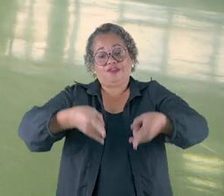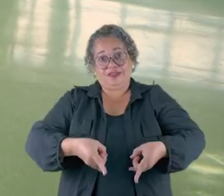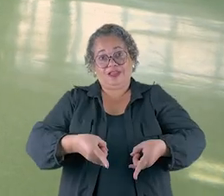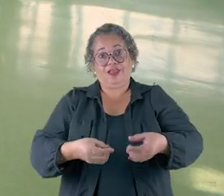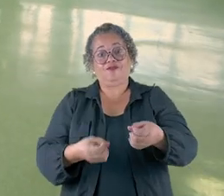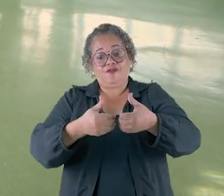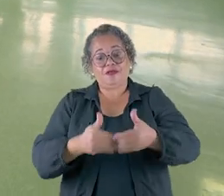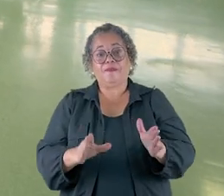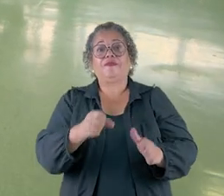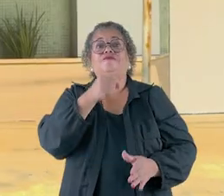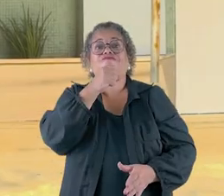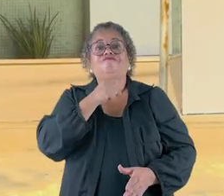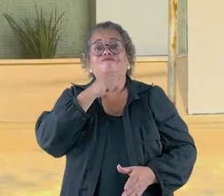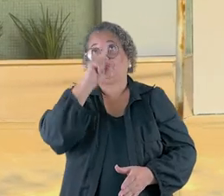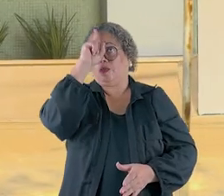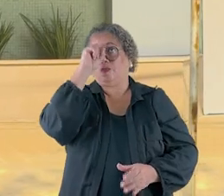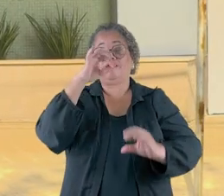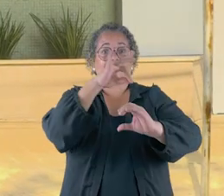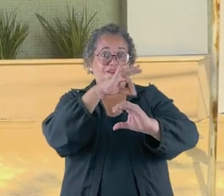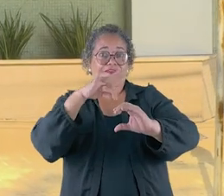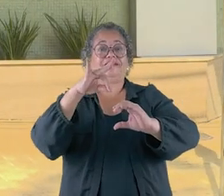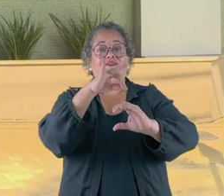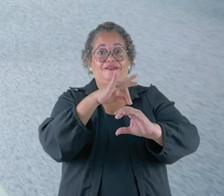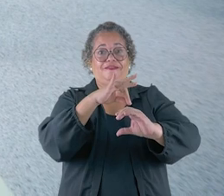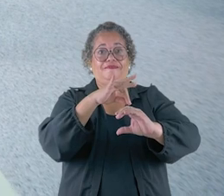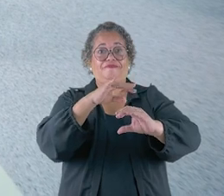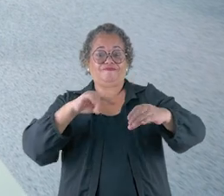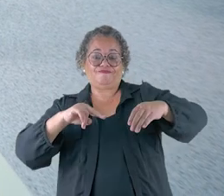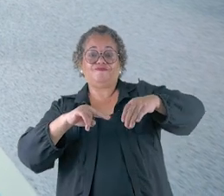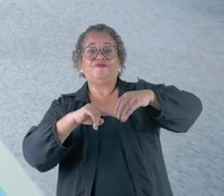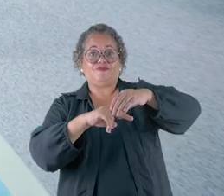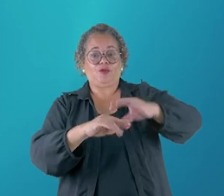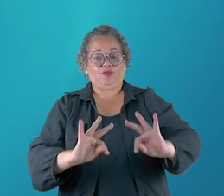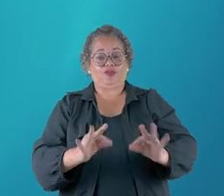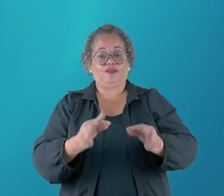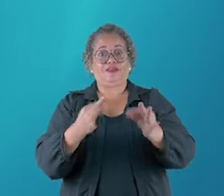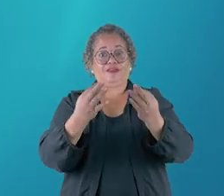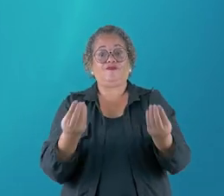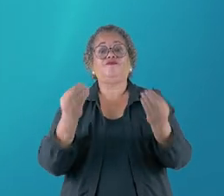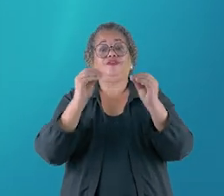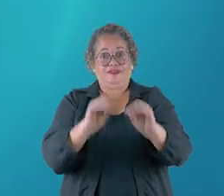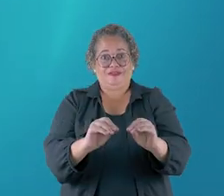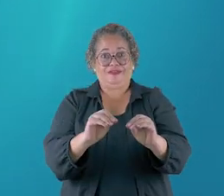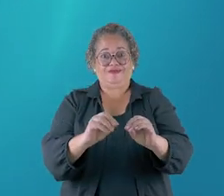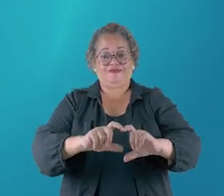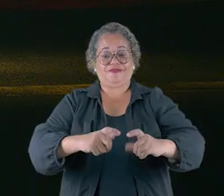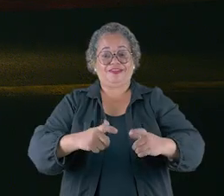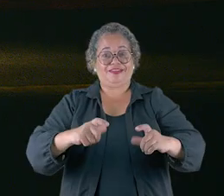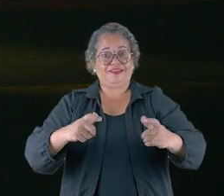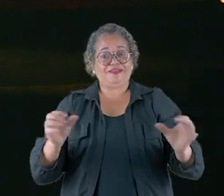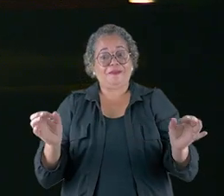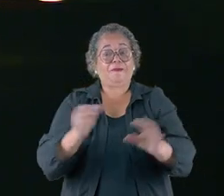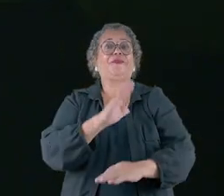leitos foram abertos com um anexo no antigo Hospital Santa Catarina. Um tomógrafo de última geração foi instalado.